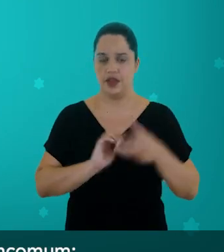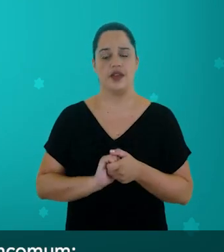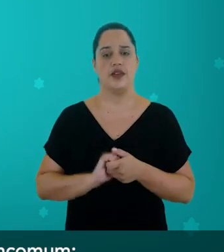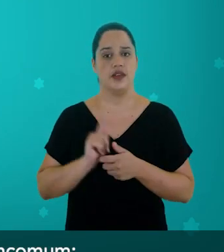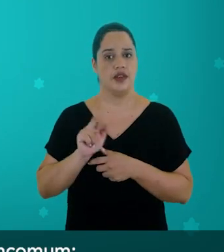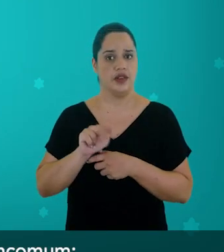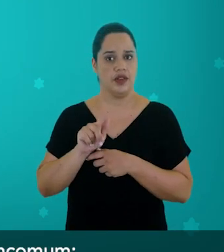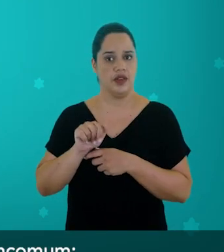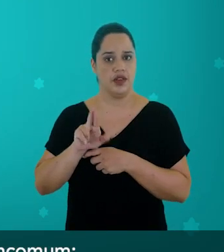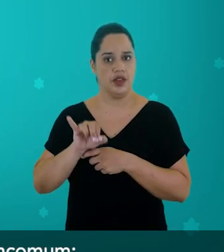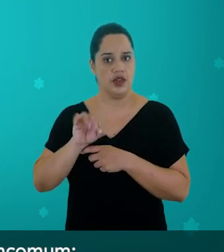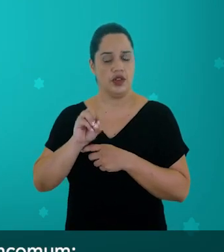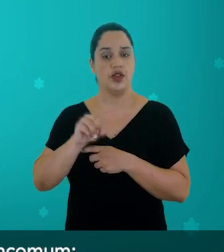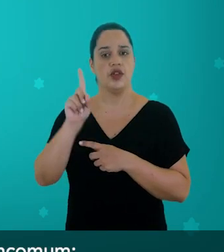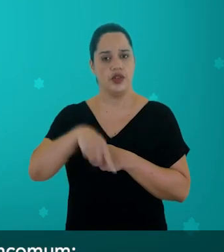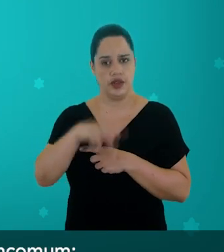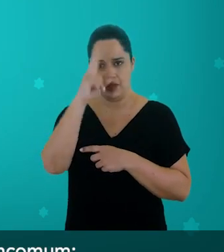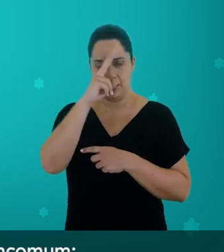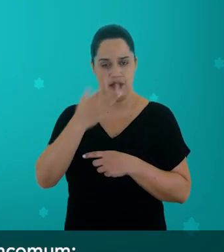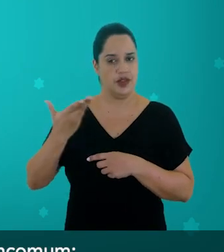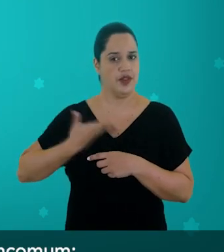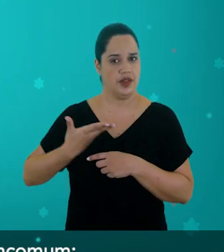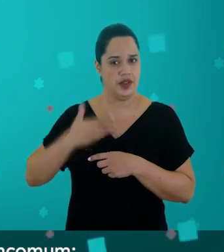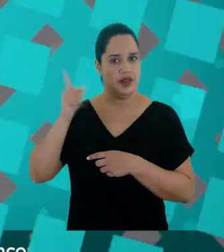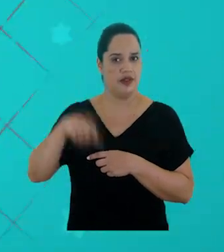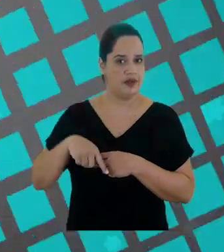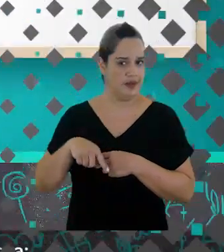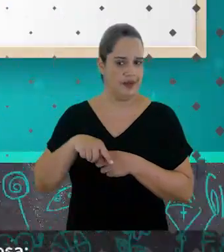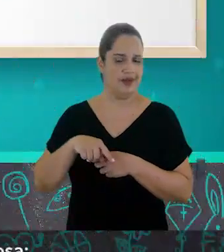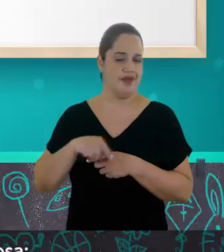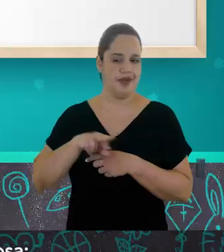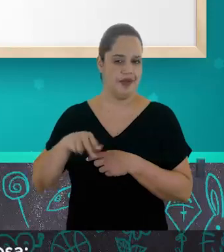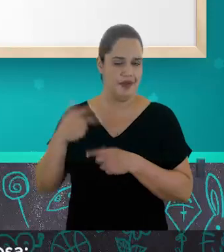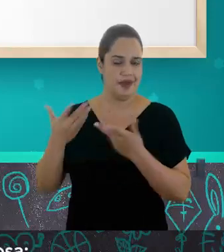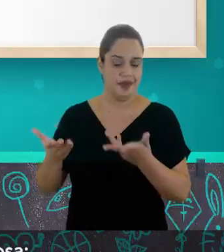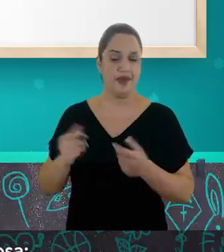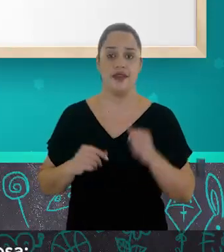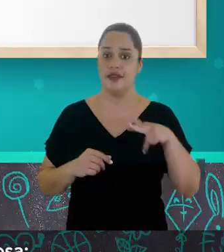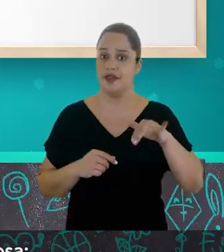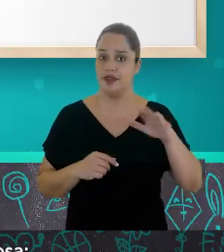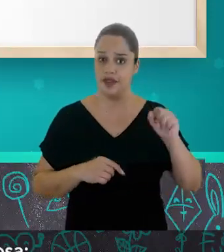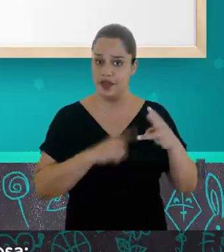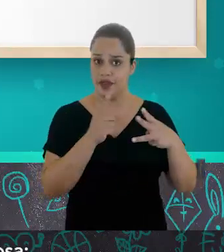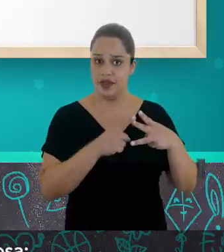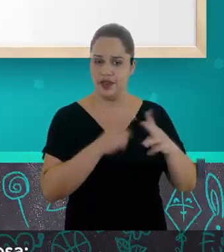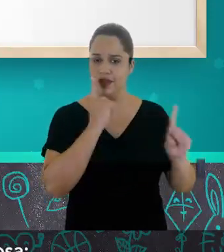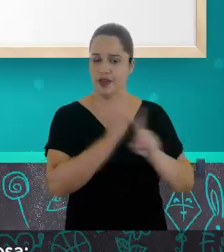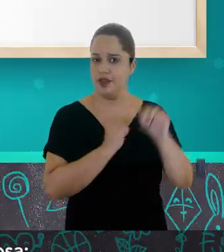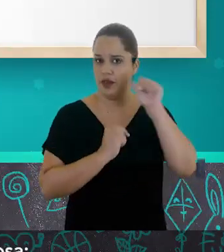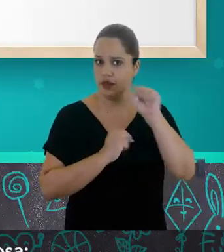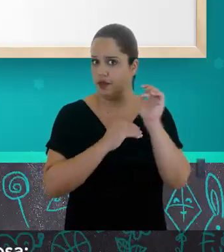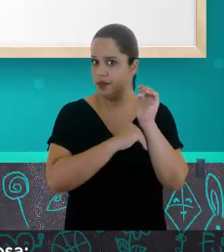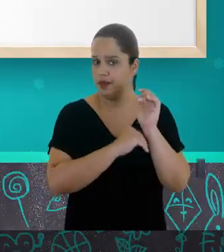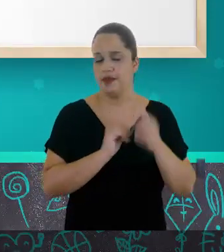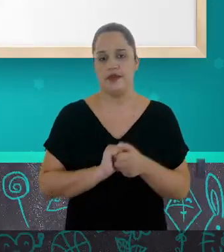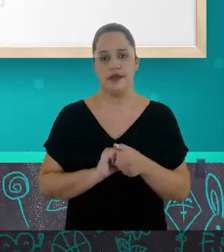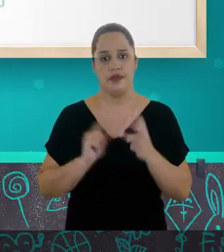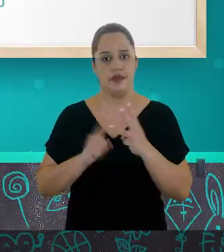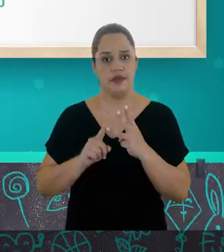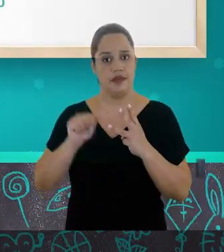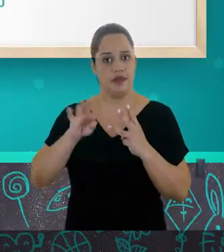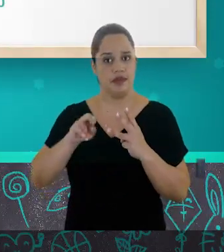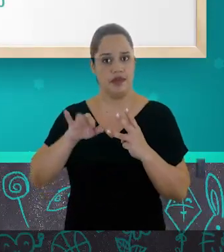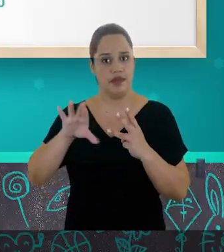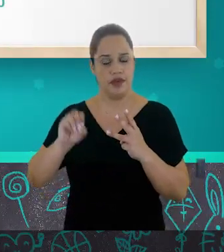Gregório, uma história sobre uma amizade bem incomum, Nina, um encontro com uma mulher misteriosa, e